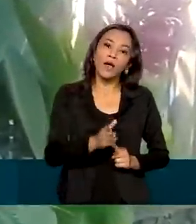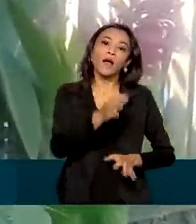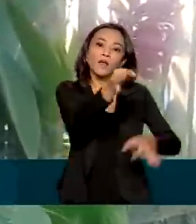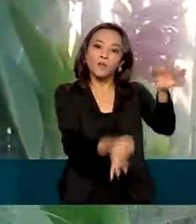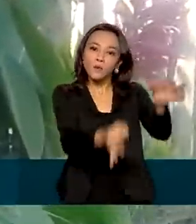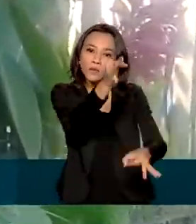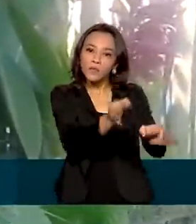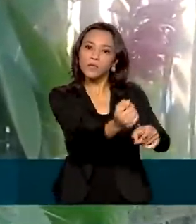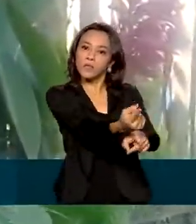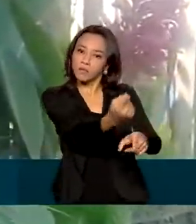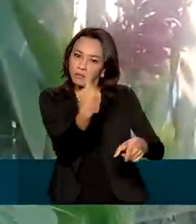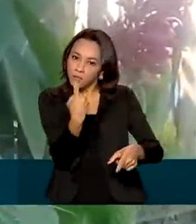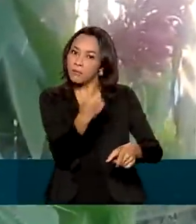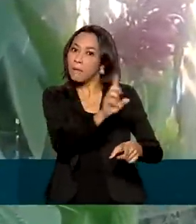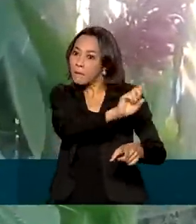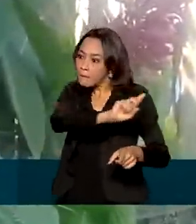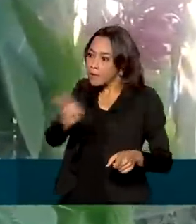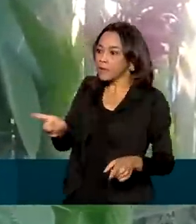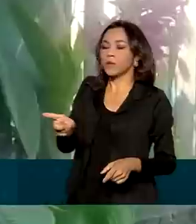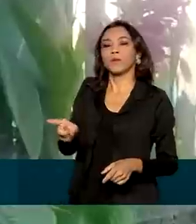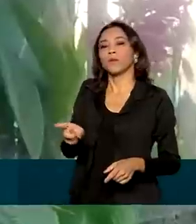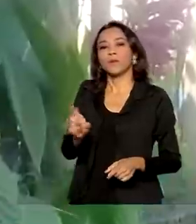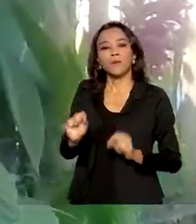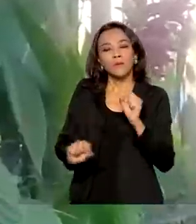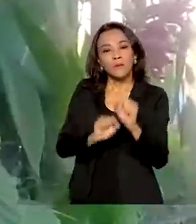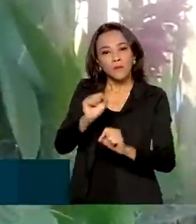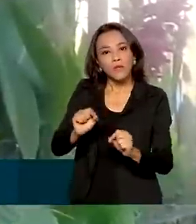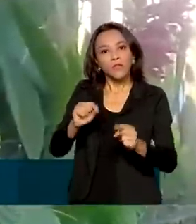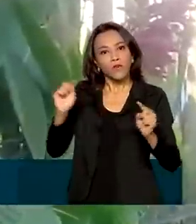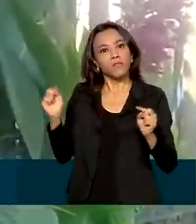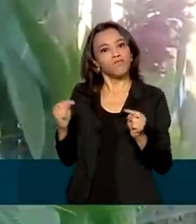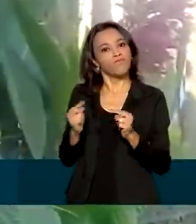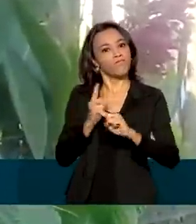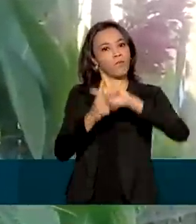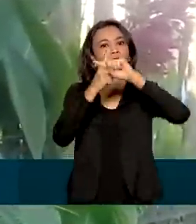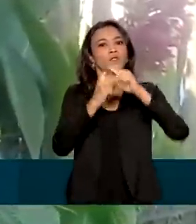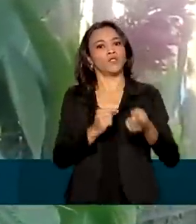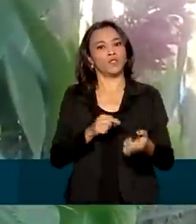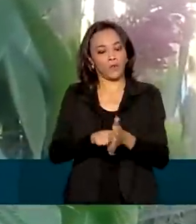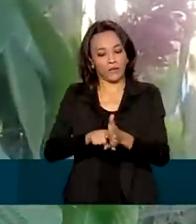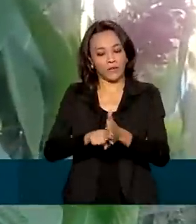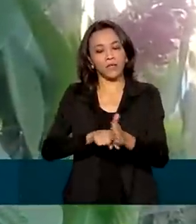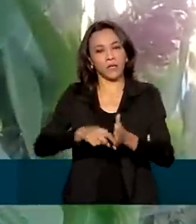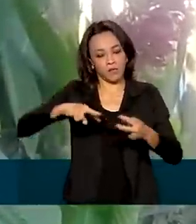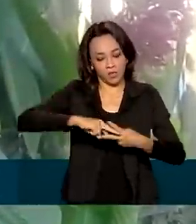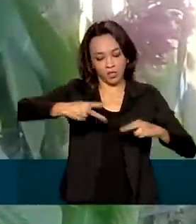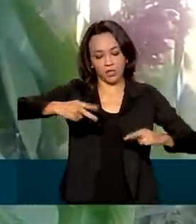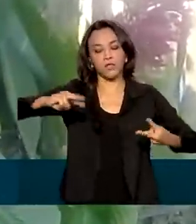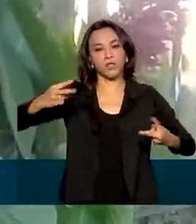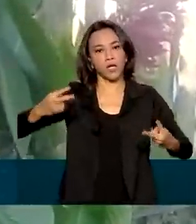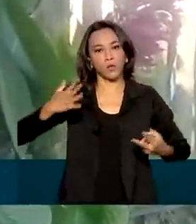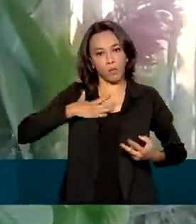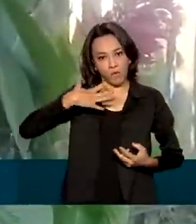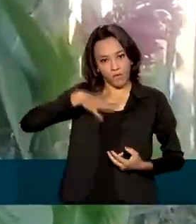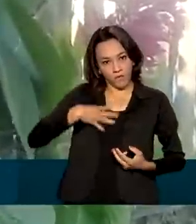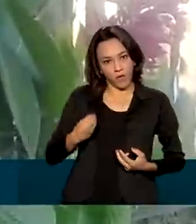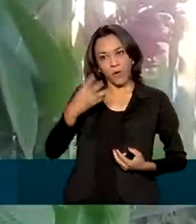judicialmente, onde o resultado deu positivo. Após o reconhecimento da paternidade,